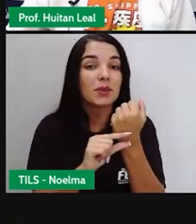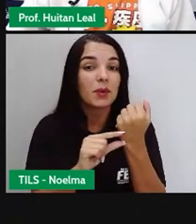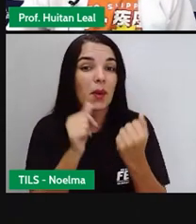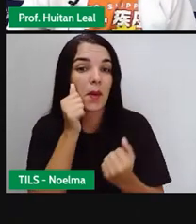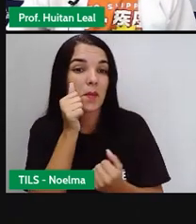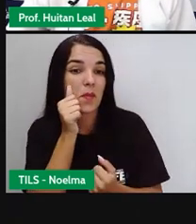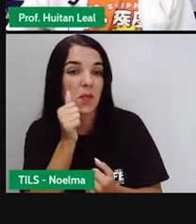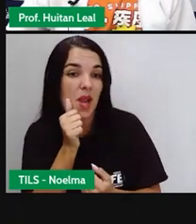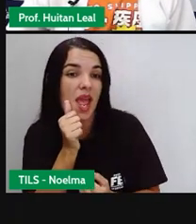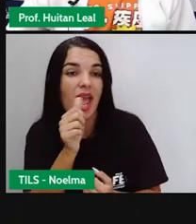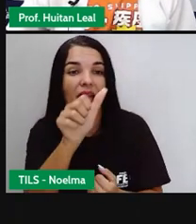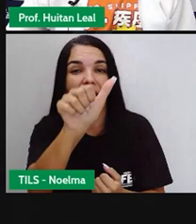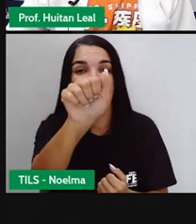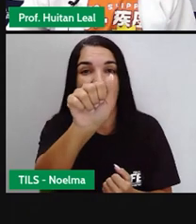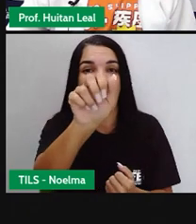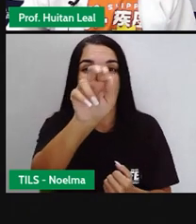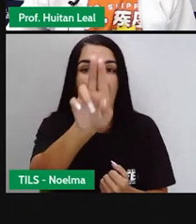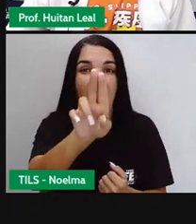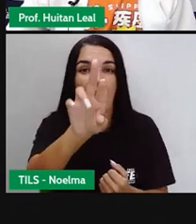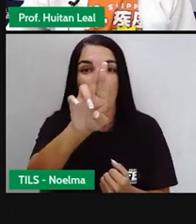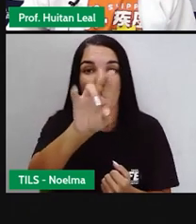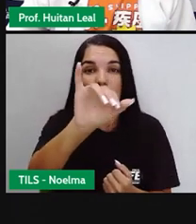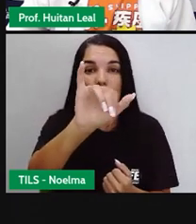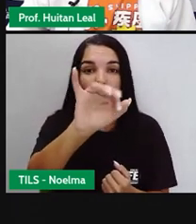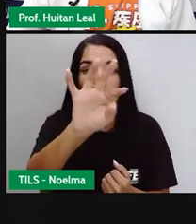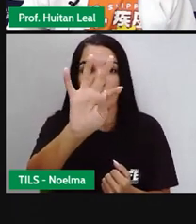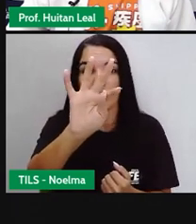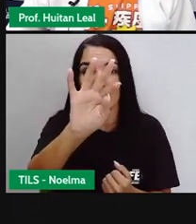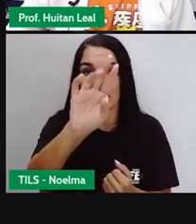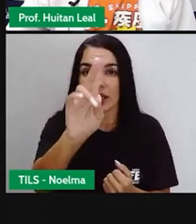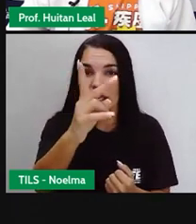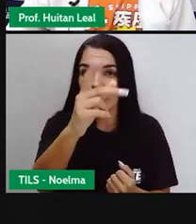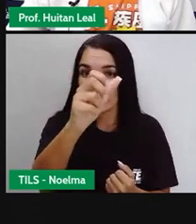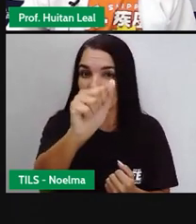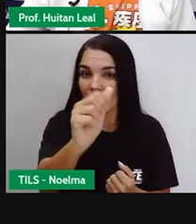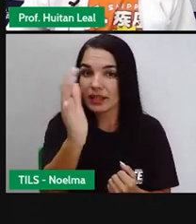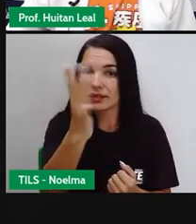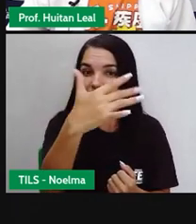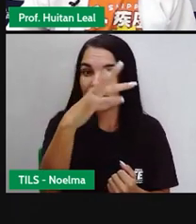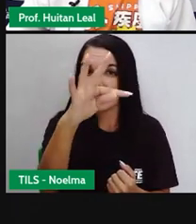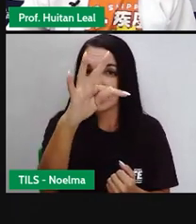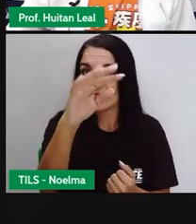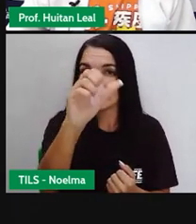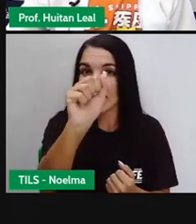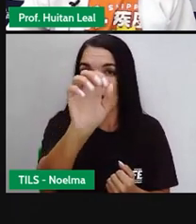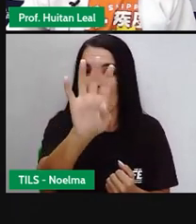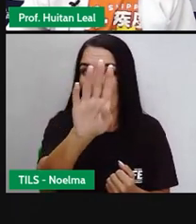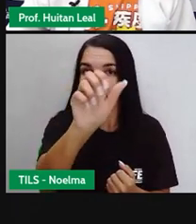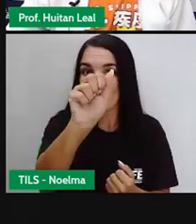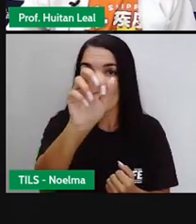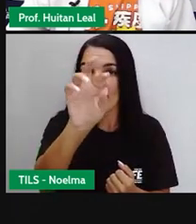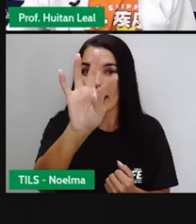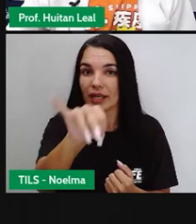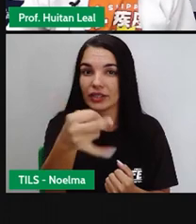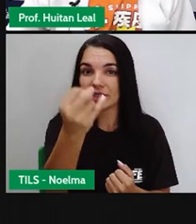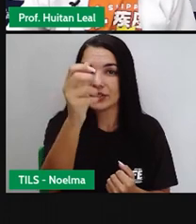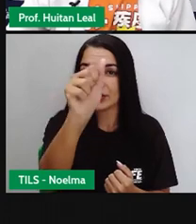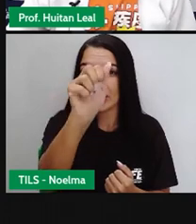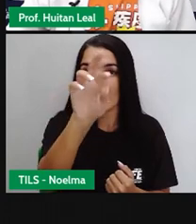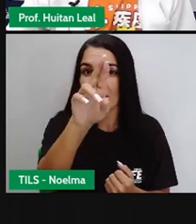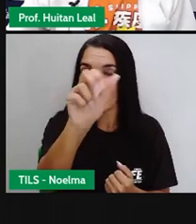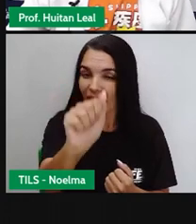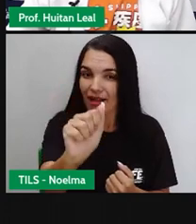Ela é escritora de Cordel. Imagine, uma mulher indígena, escritura com